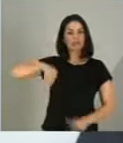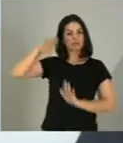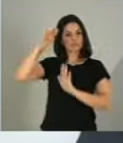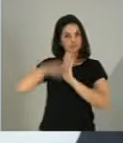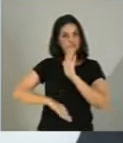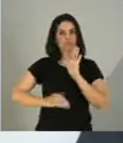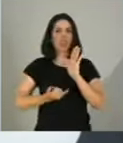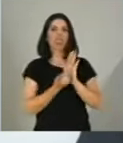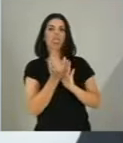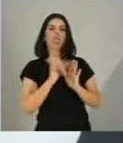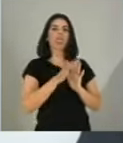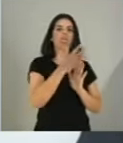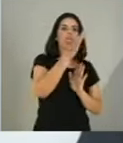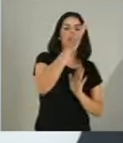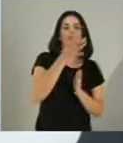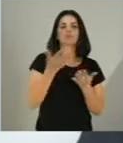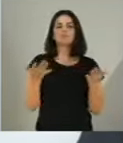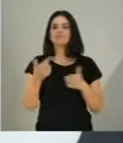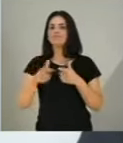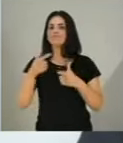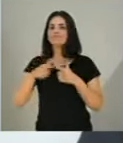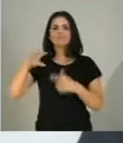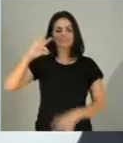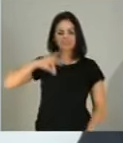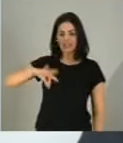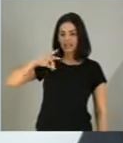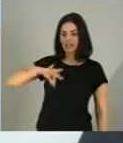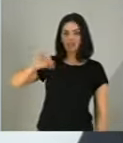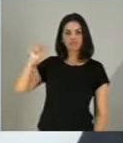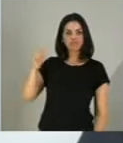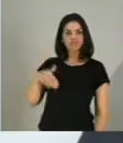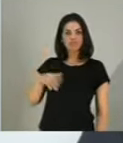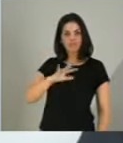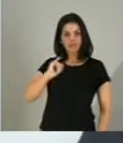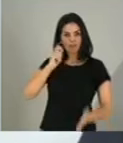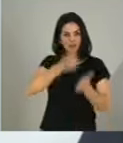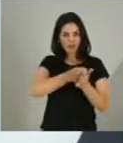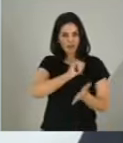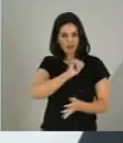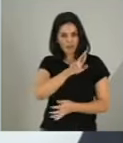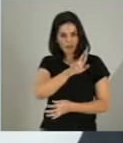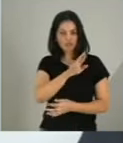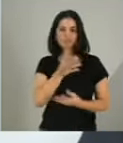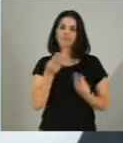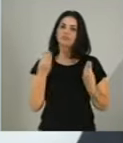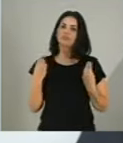quem ganha um salário mínimo e meio ter que pagar o imposto de renda é lamentável.